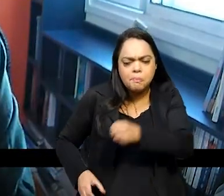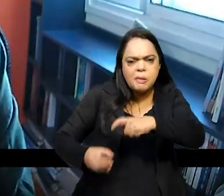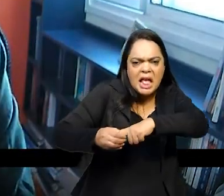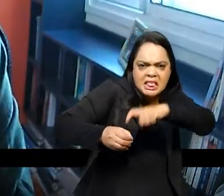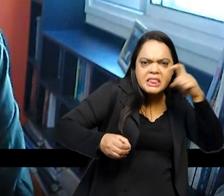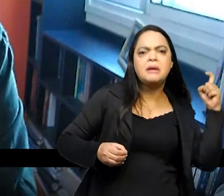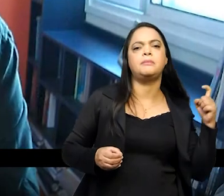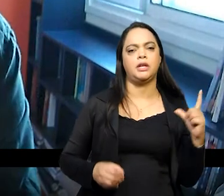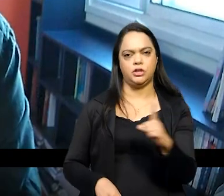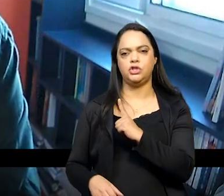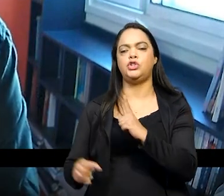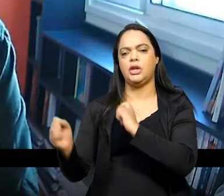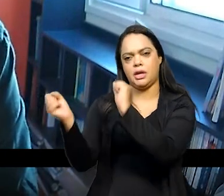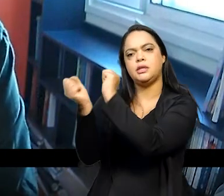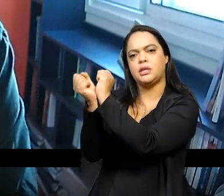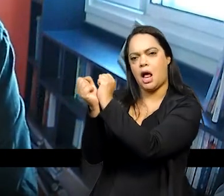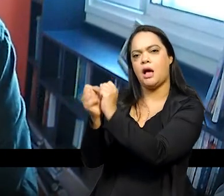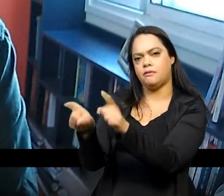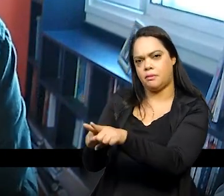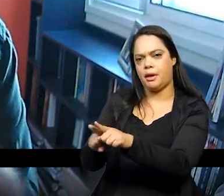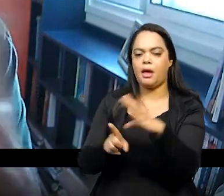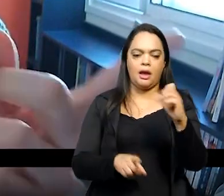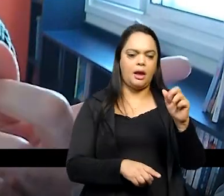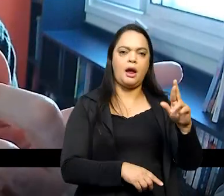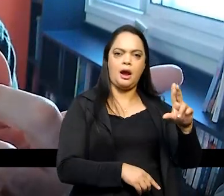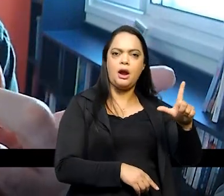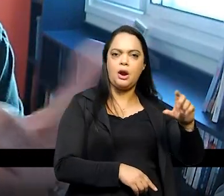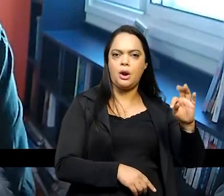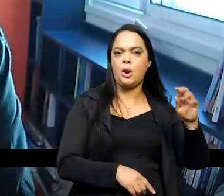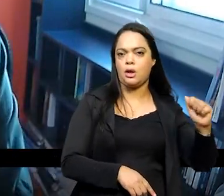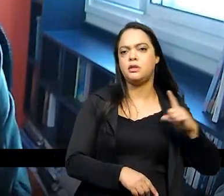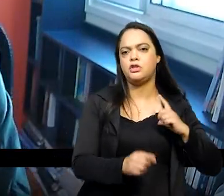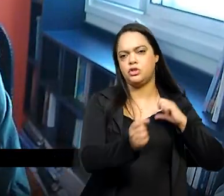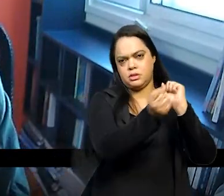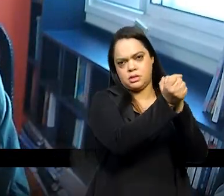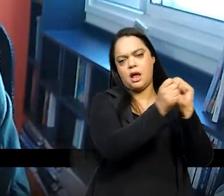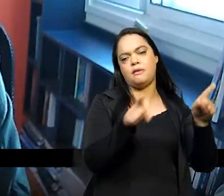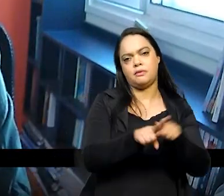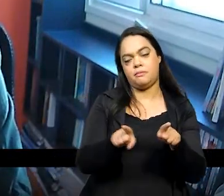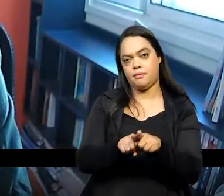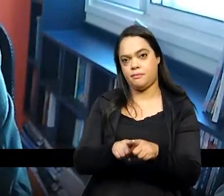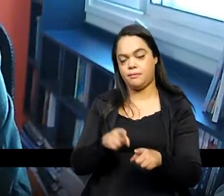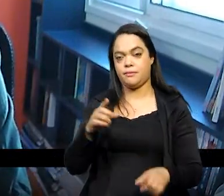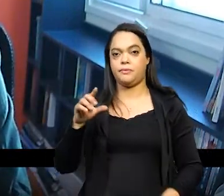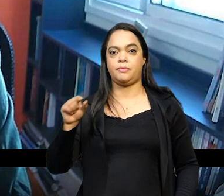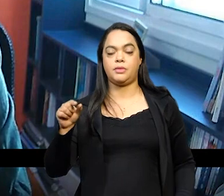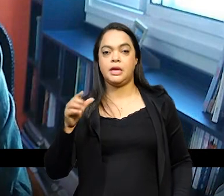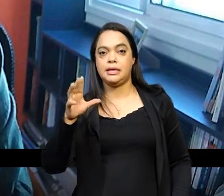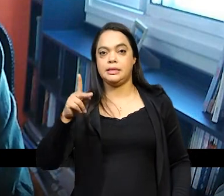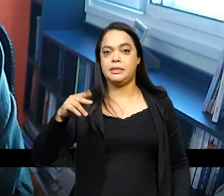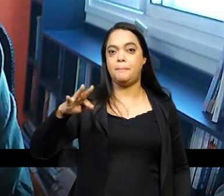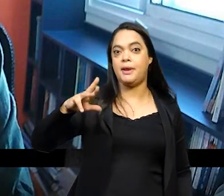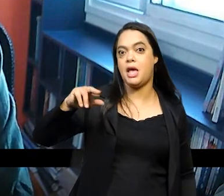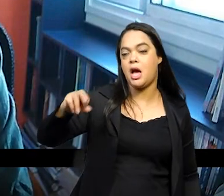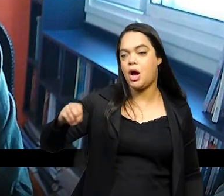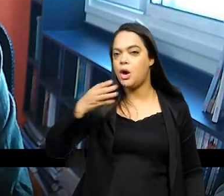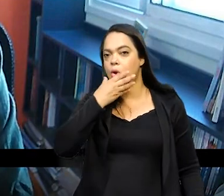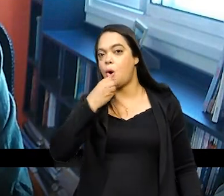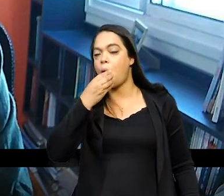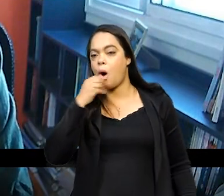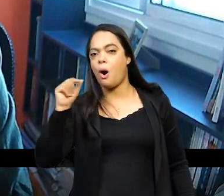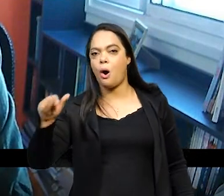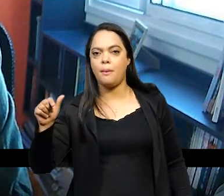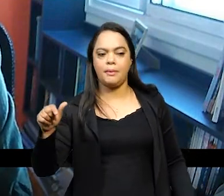tinha escravos assim como a Carlota Joaquina tinha ele era homem embora a Carlota Joaquina fosse mulher mas o Cipriano